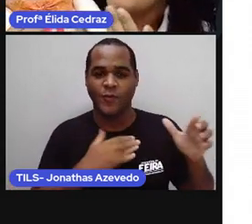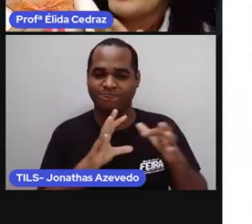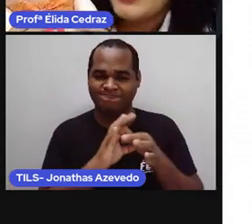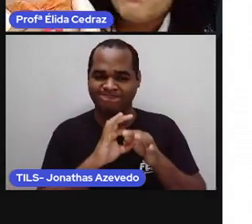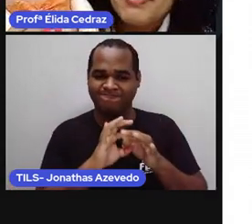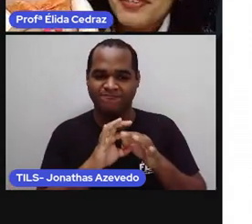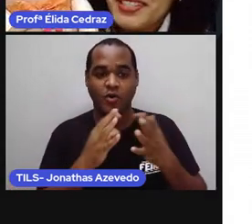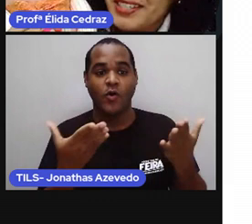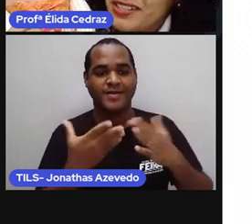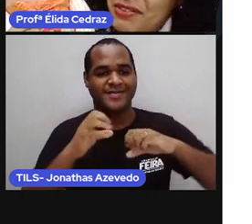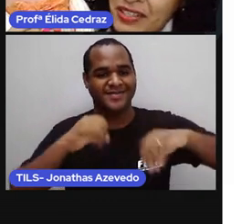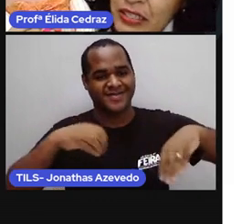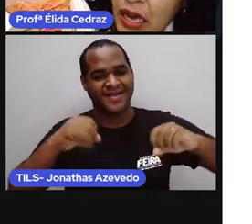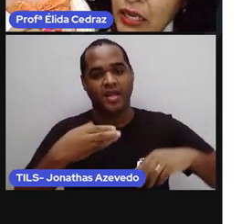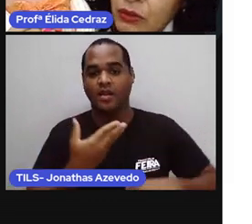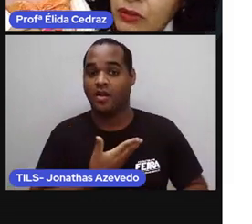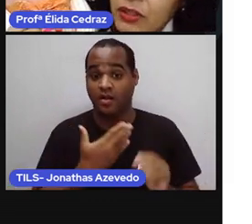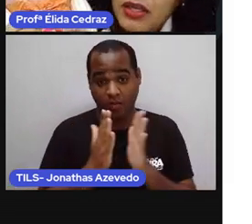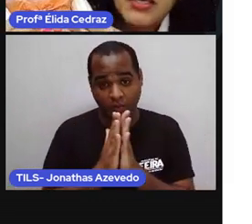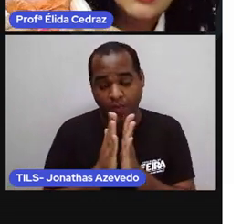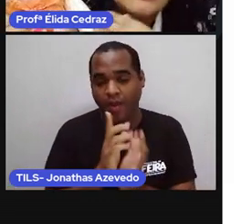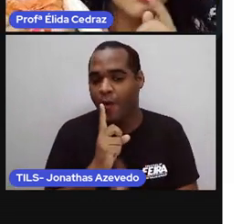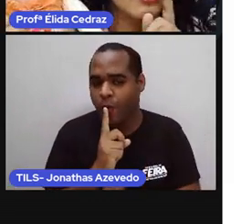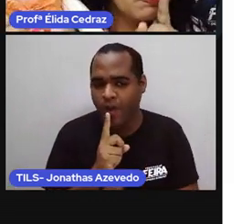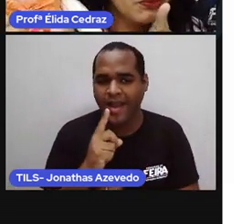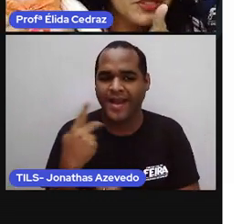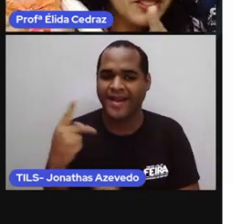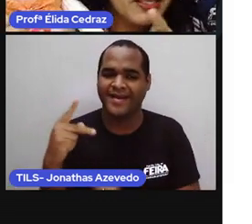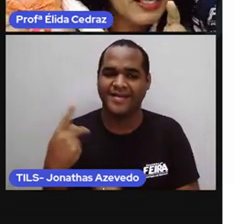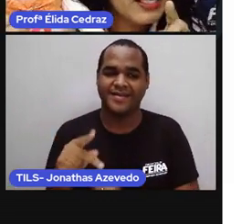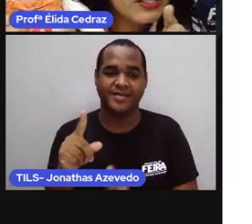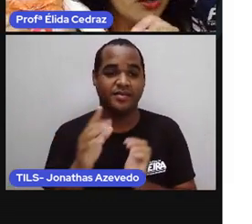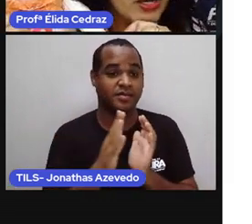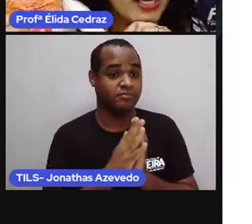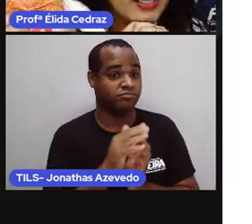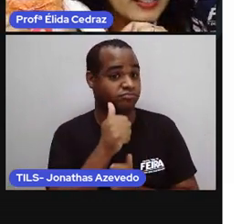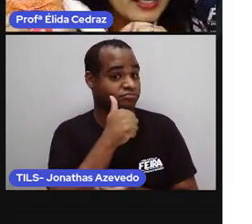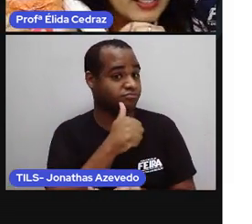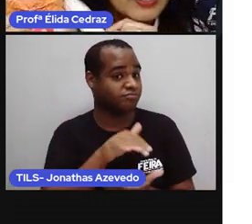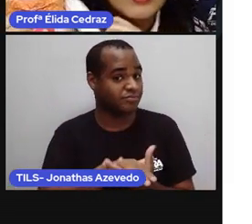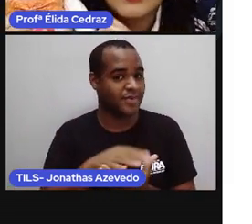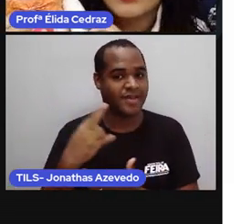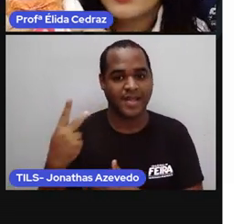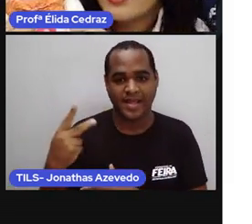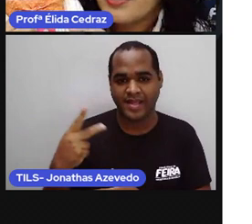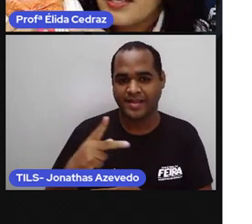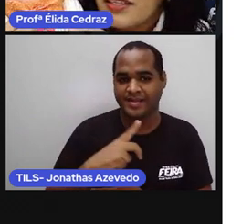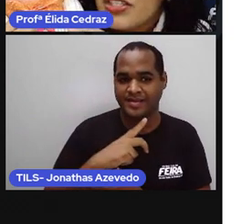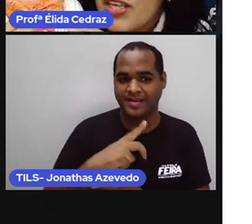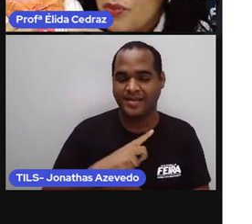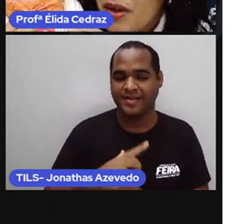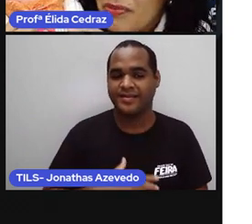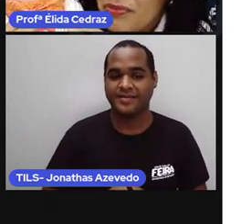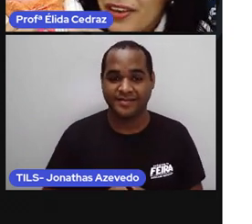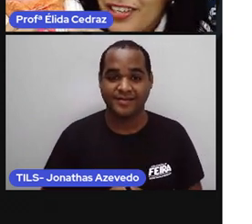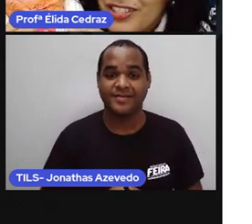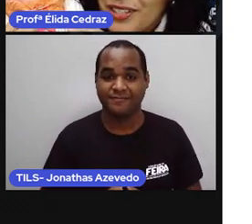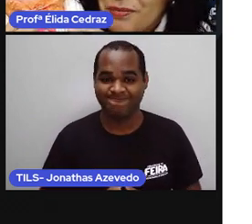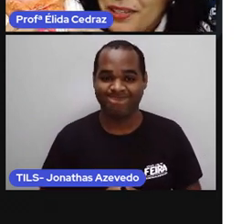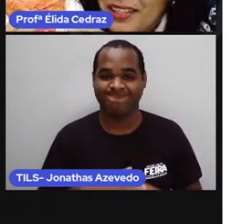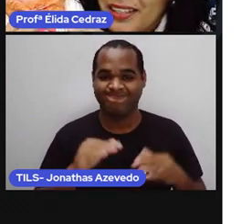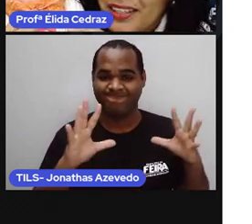E ele vai fazer aniversário. E a esposa dele, olha aí na tela, quis dar uma